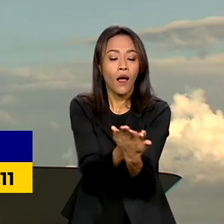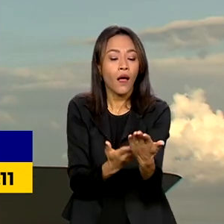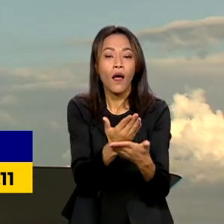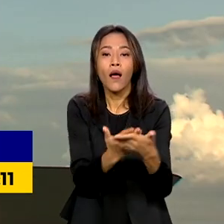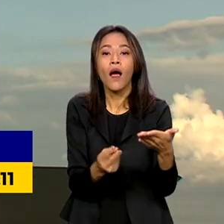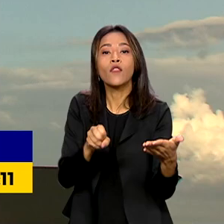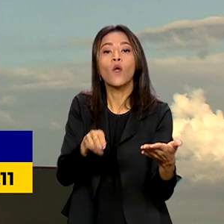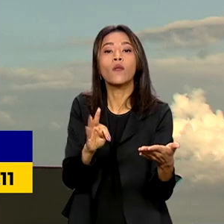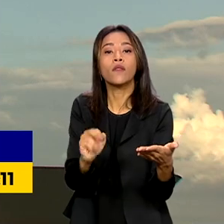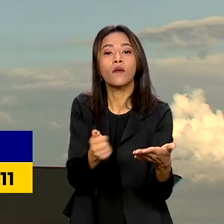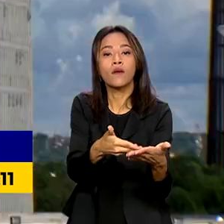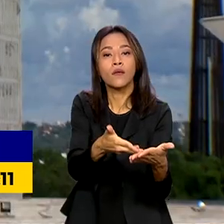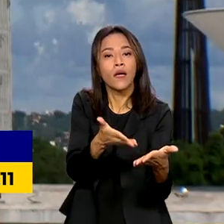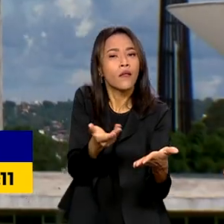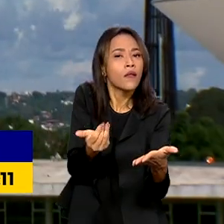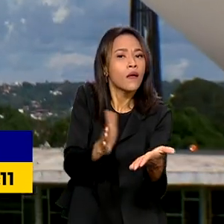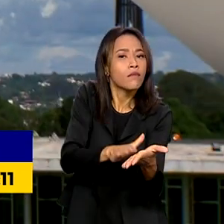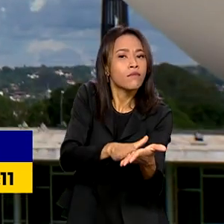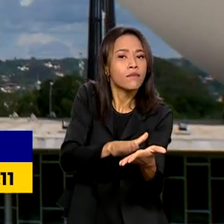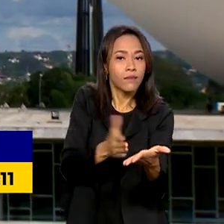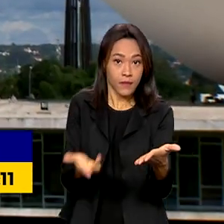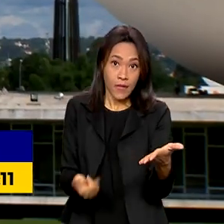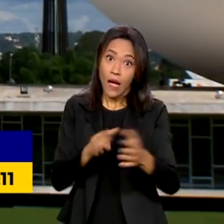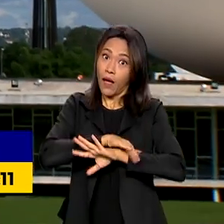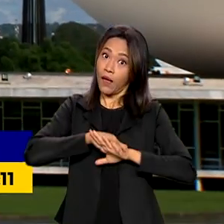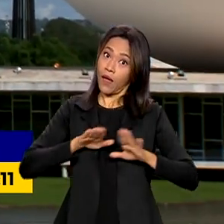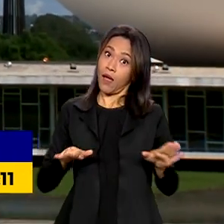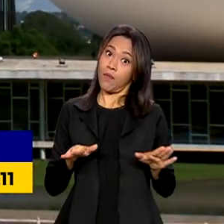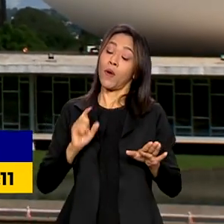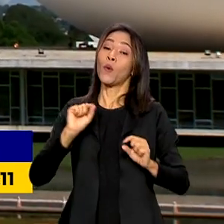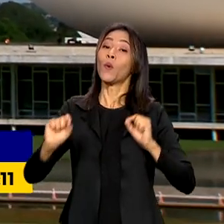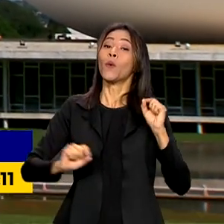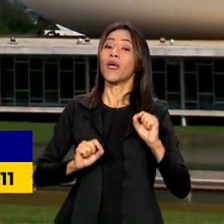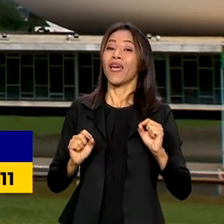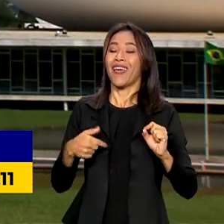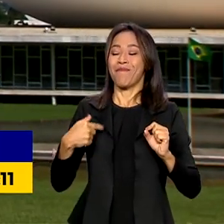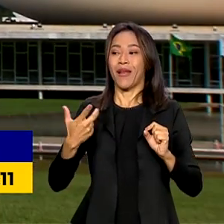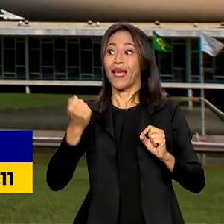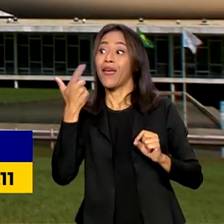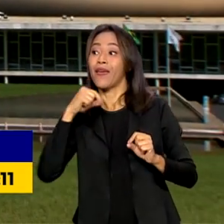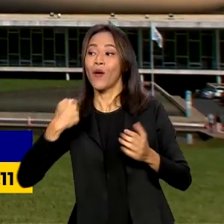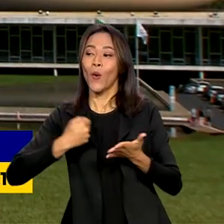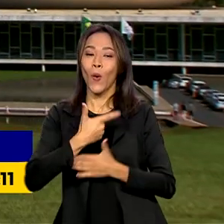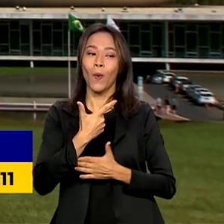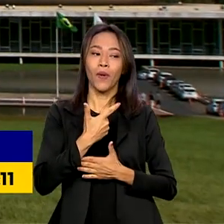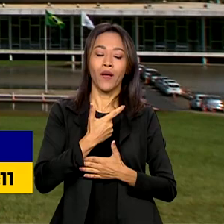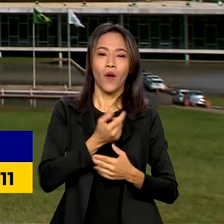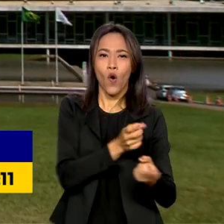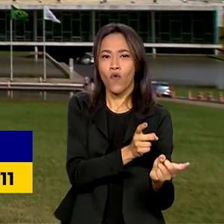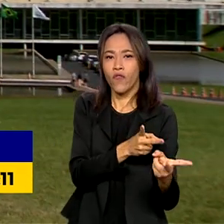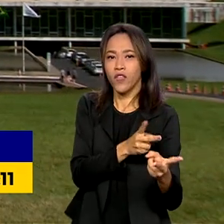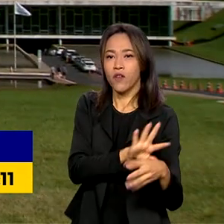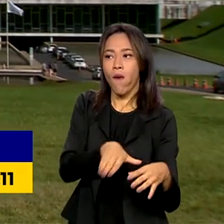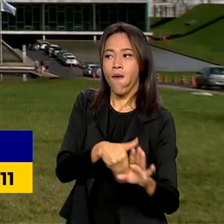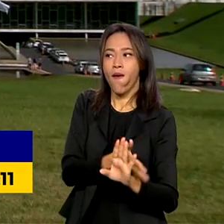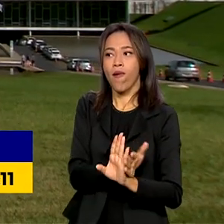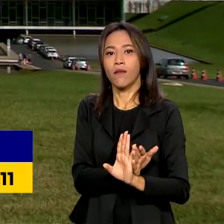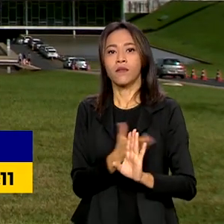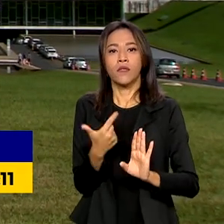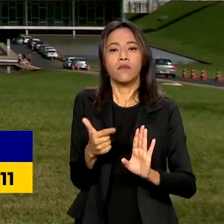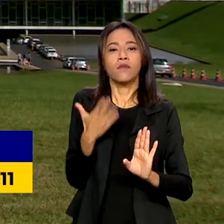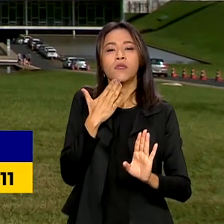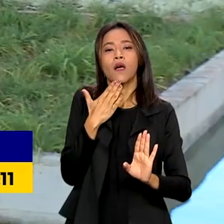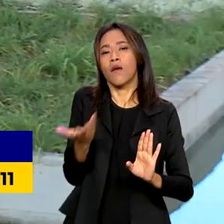transações e acaba com a presunção de boa fé para quem compra e vende ouro sem comprovação da